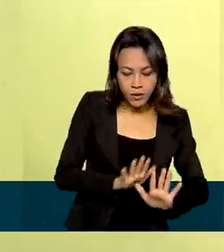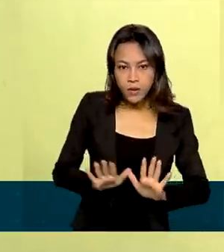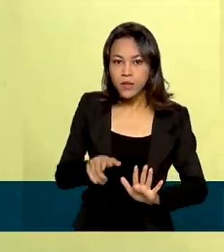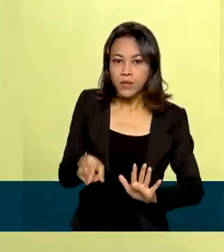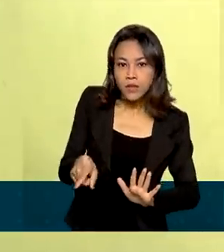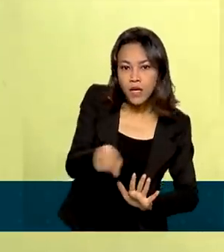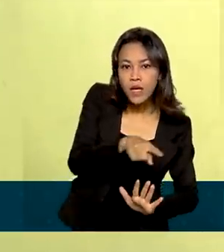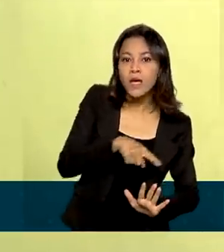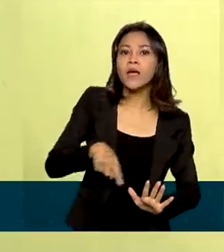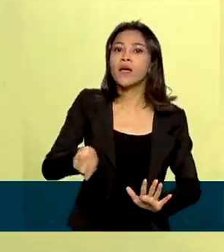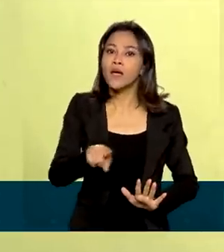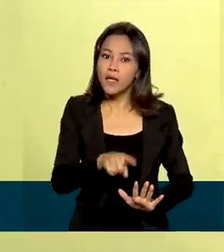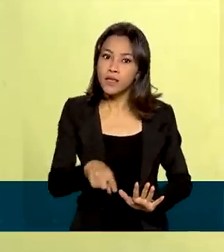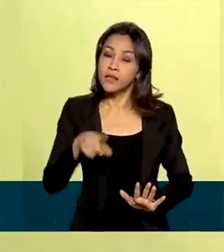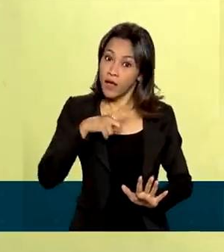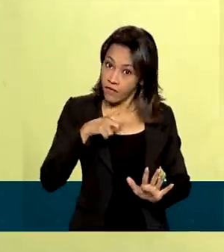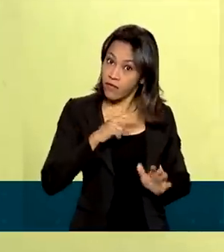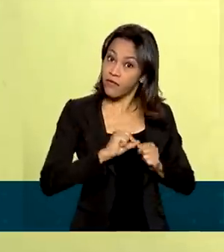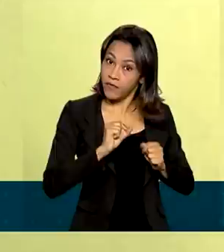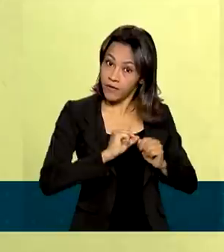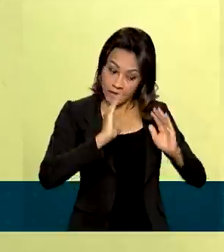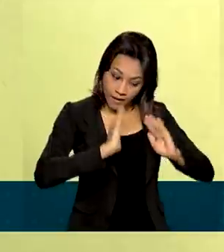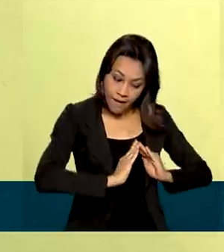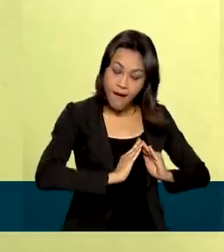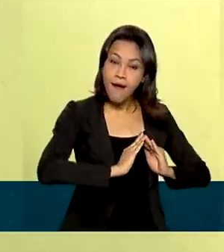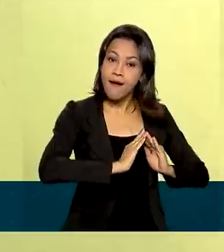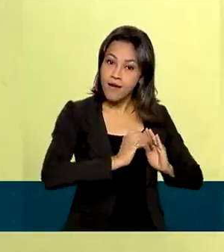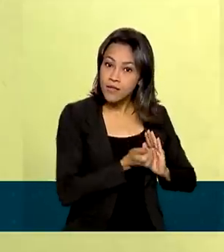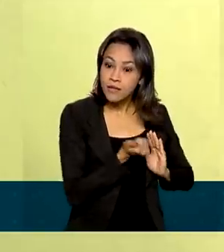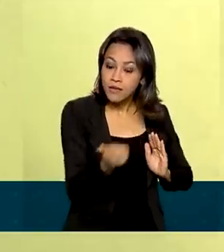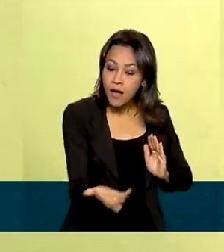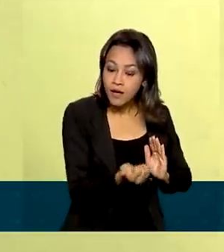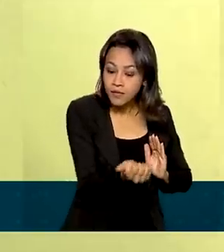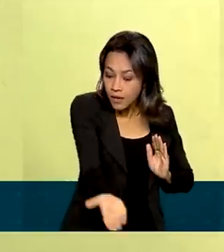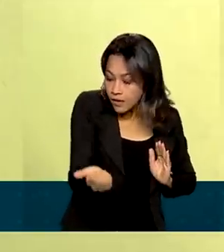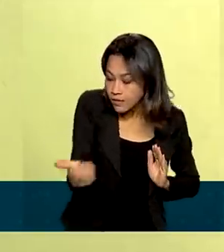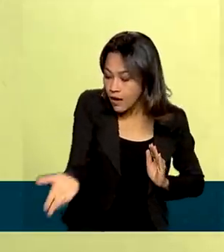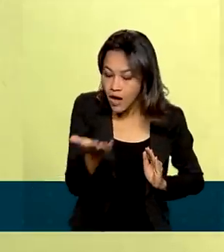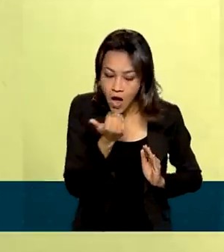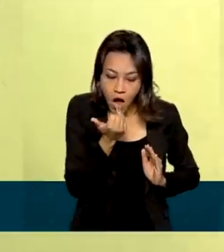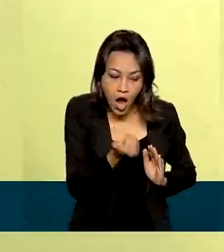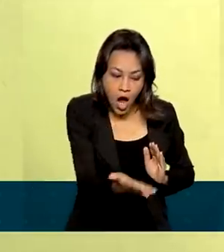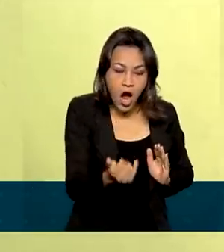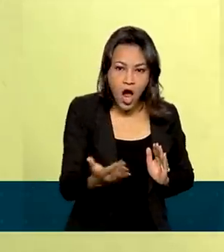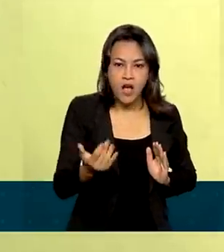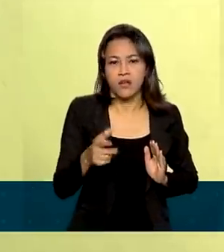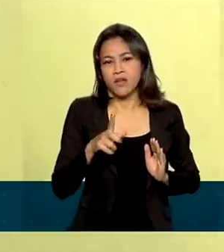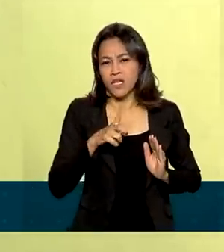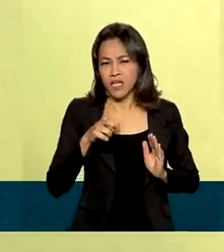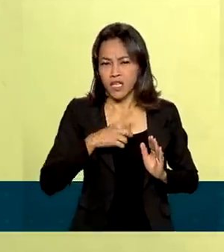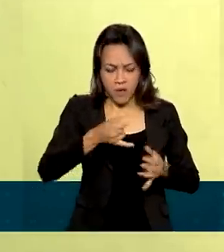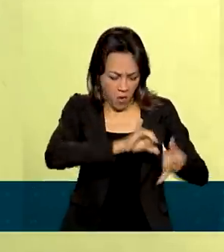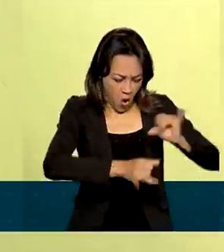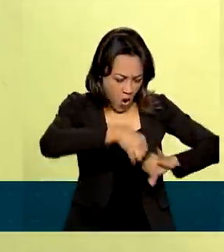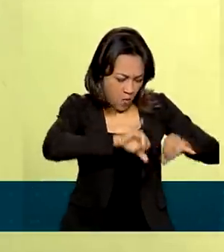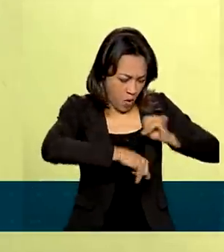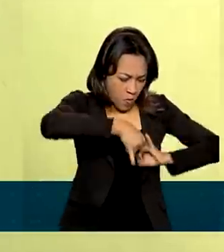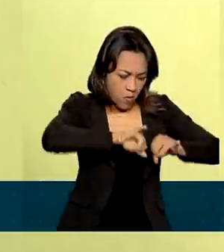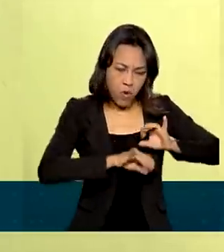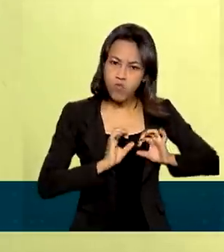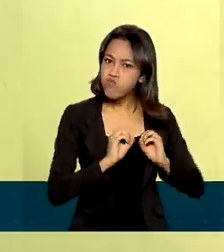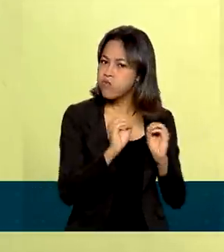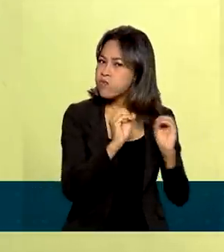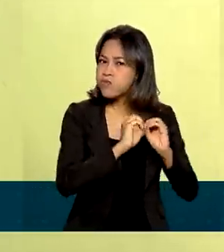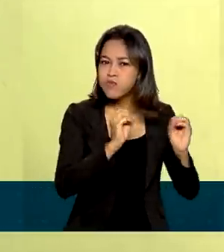delas, a ração é feita em casa, só ganha um pasto, não ganha nenhum tipo de alimentação fermentada, o que caracteriza